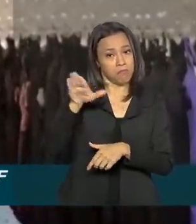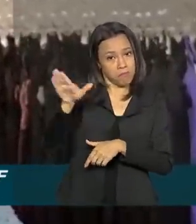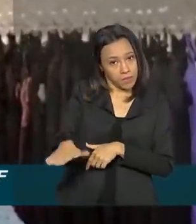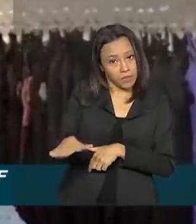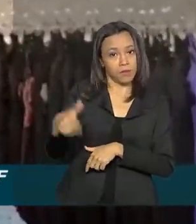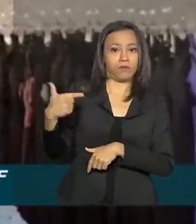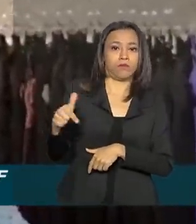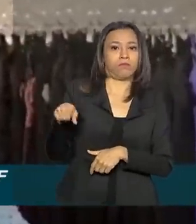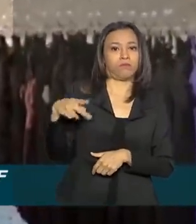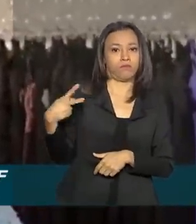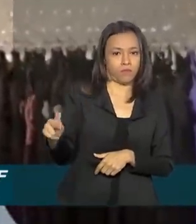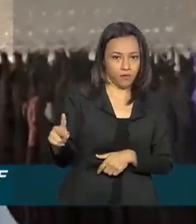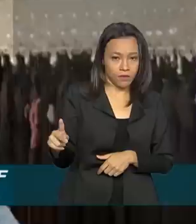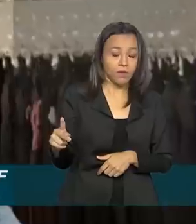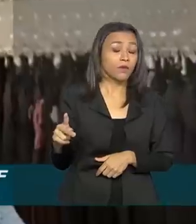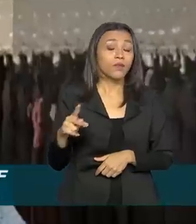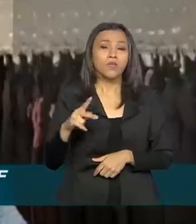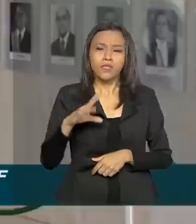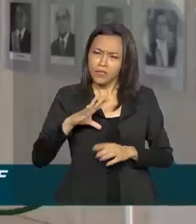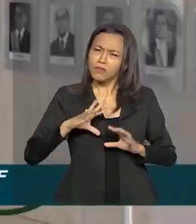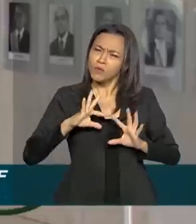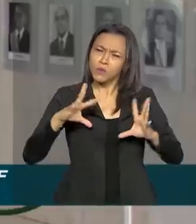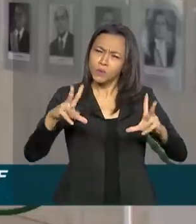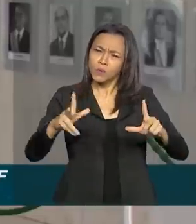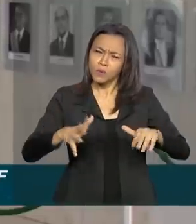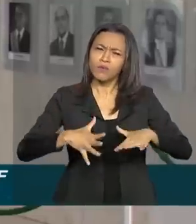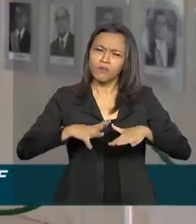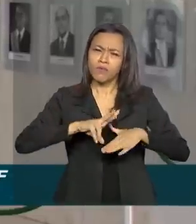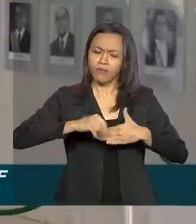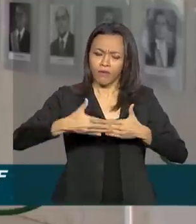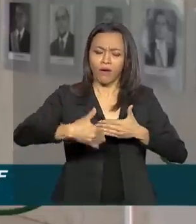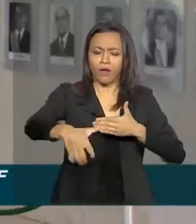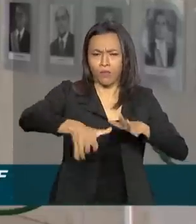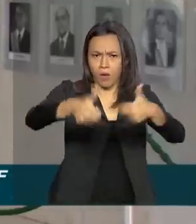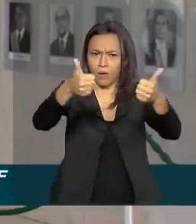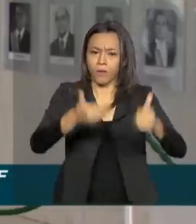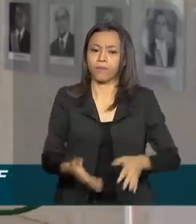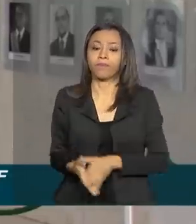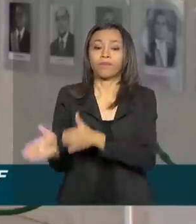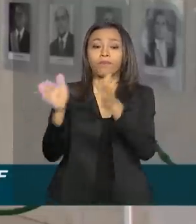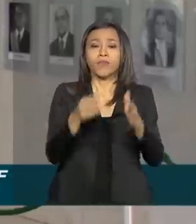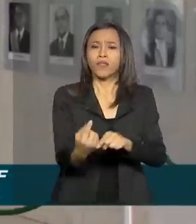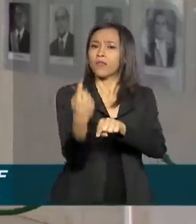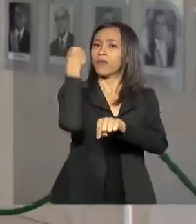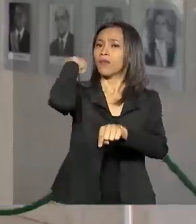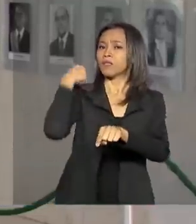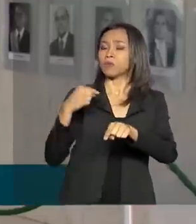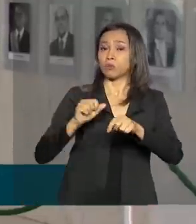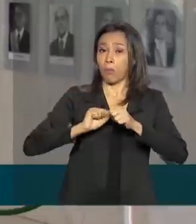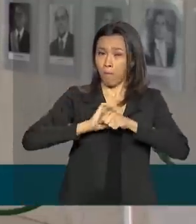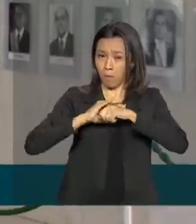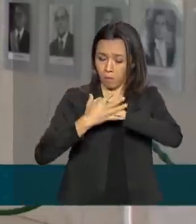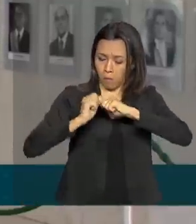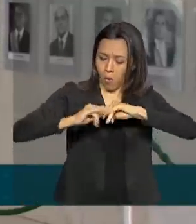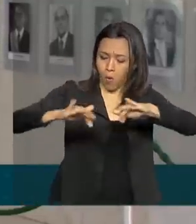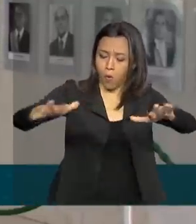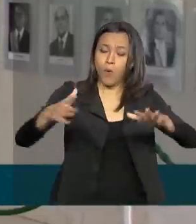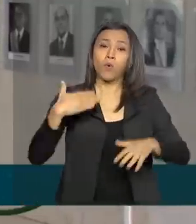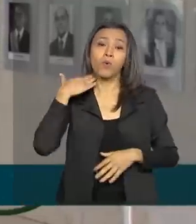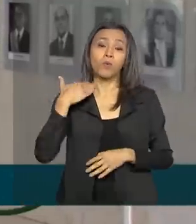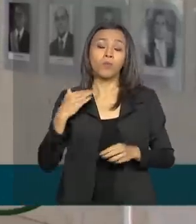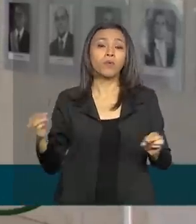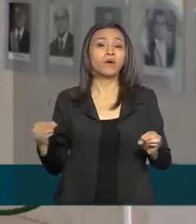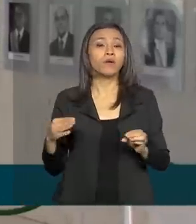de que tudo vai melhorar. Desde o início da pandemia, o BNDES já mobilizou direta e